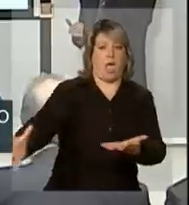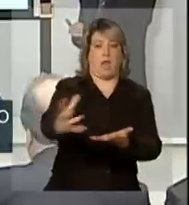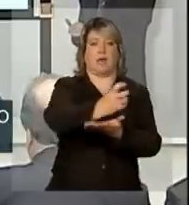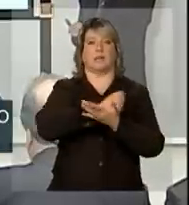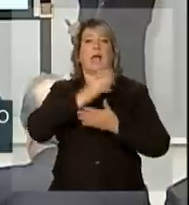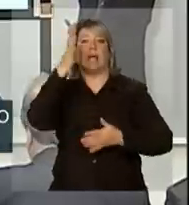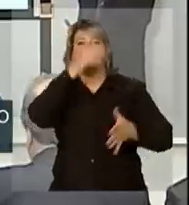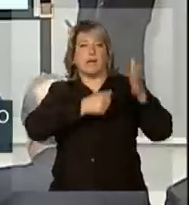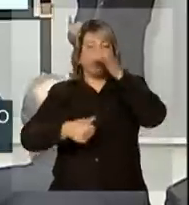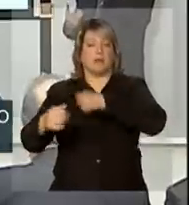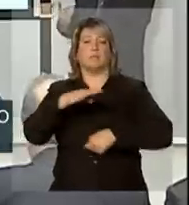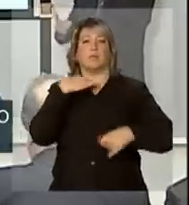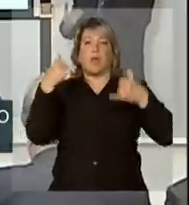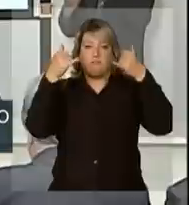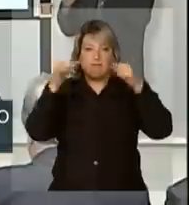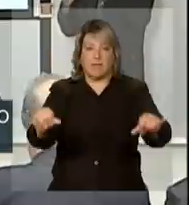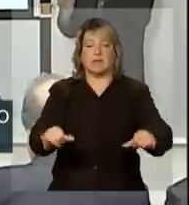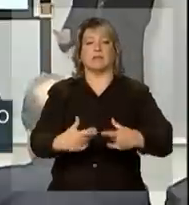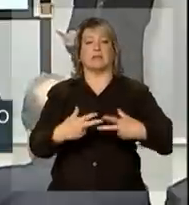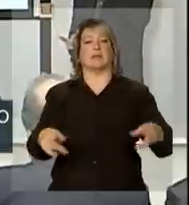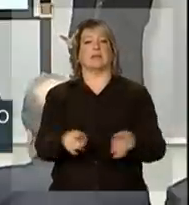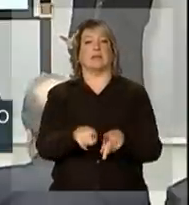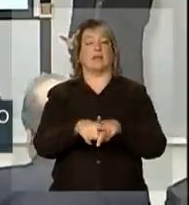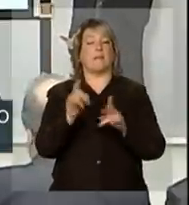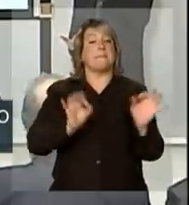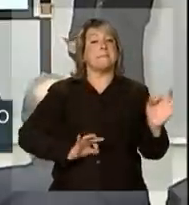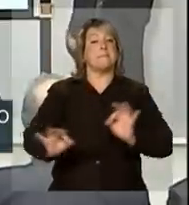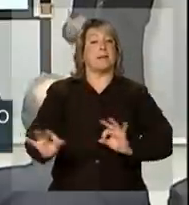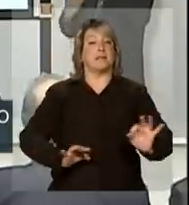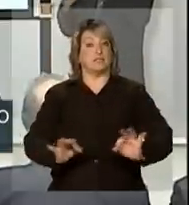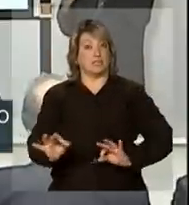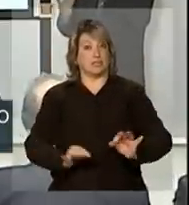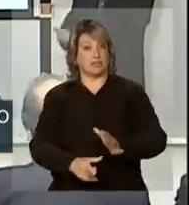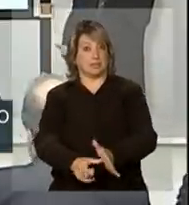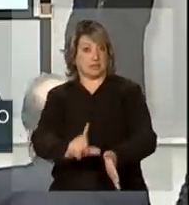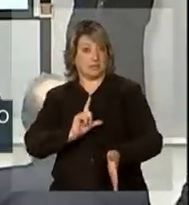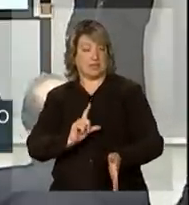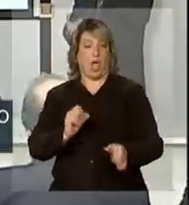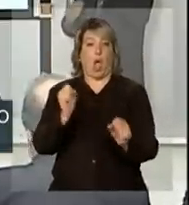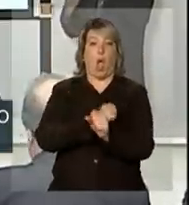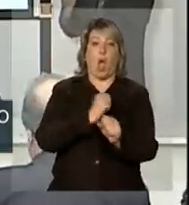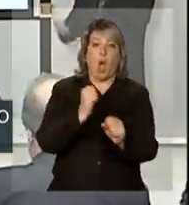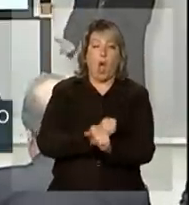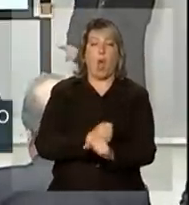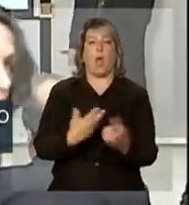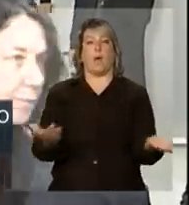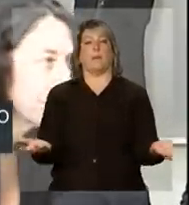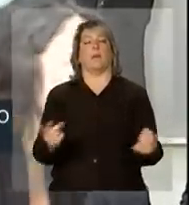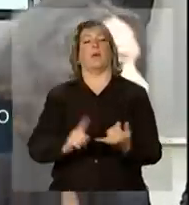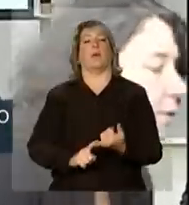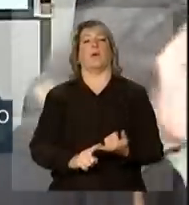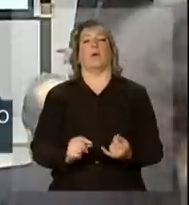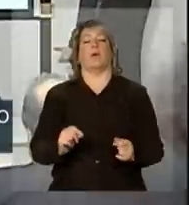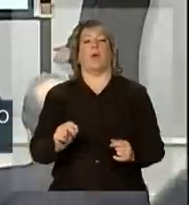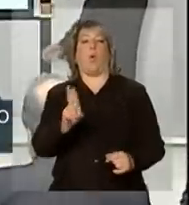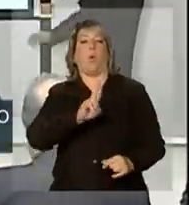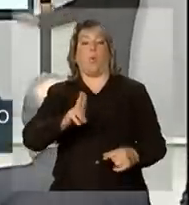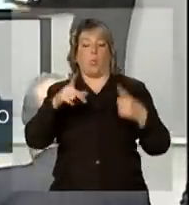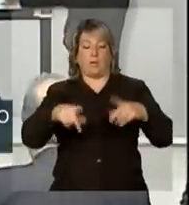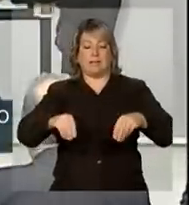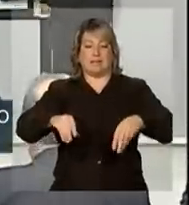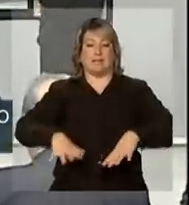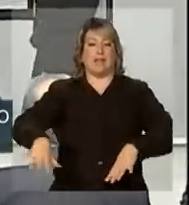iminentes de risco e ferramentas também de planejamento, de planejamento de obras, de planejamento de uso territorial.